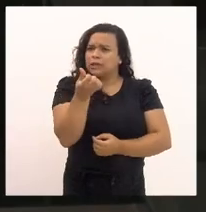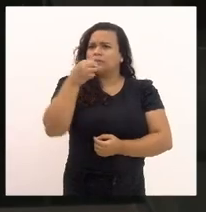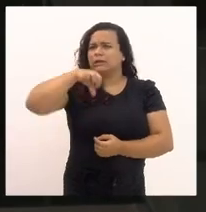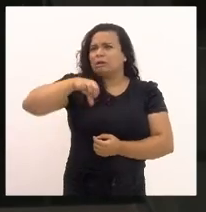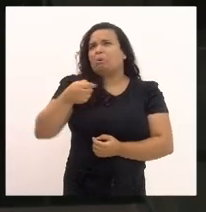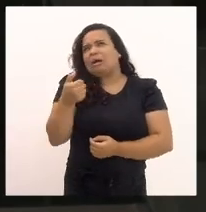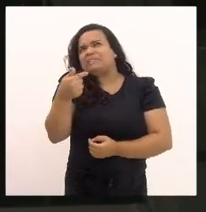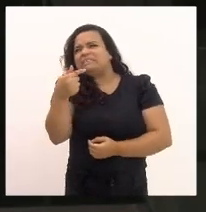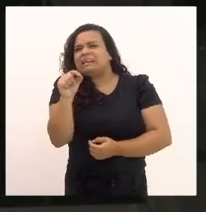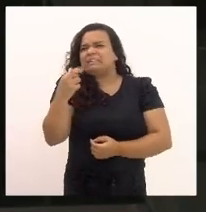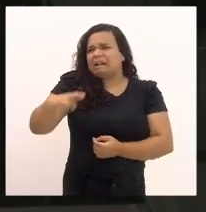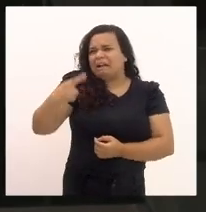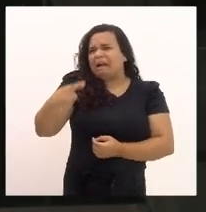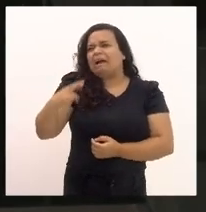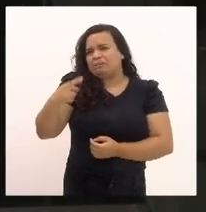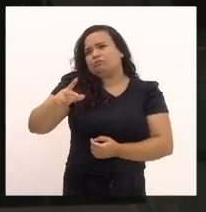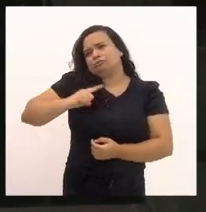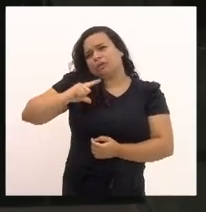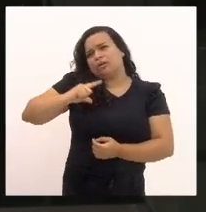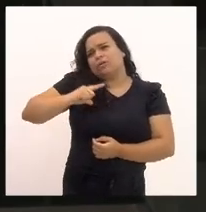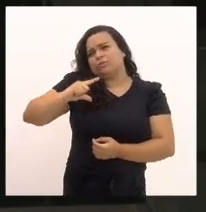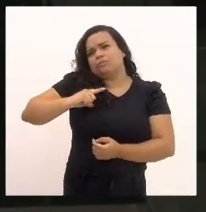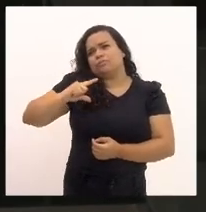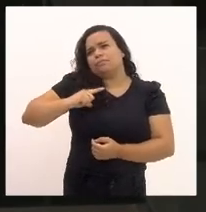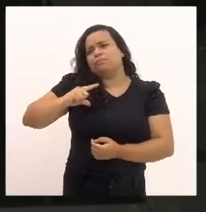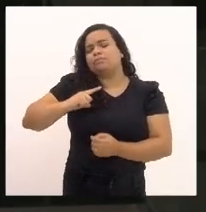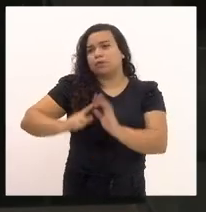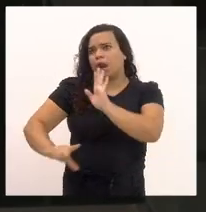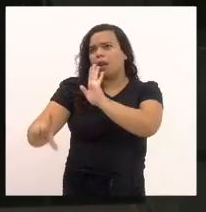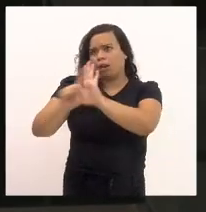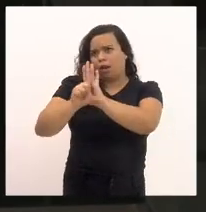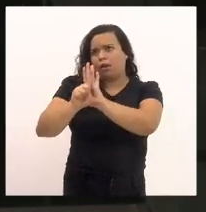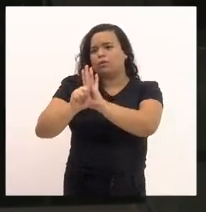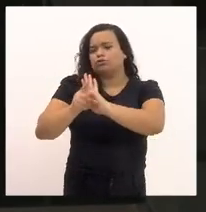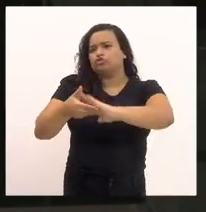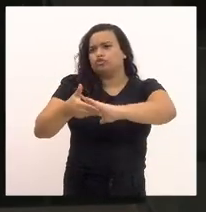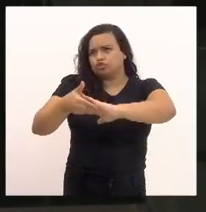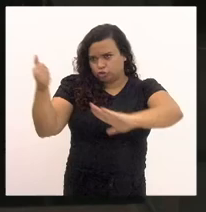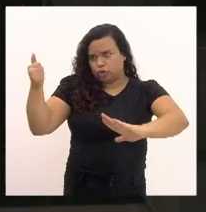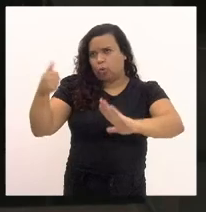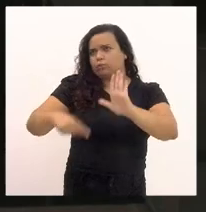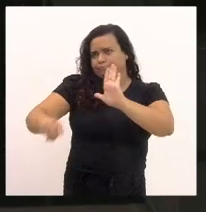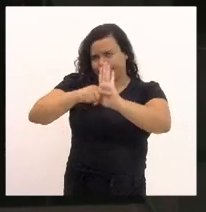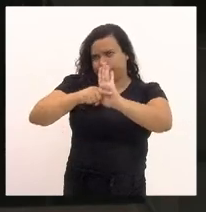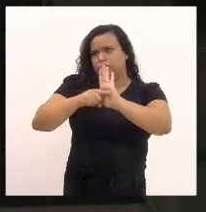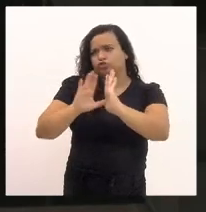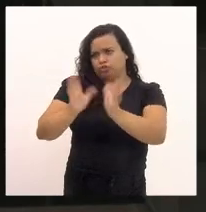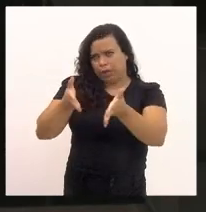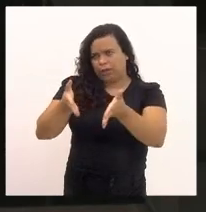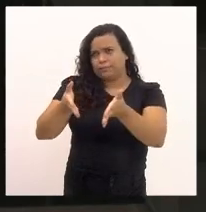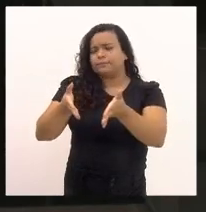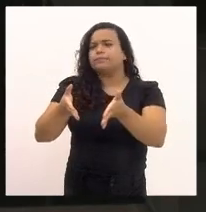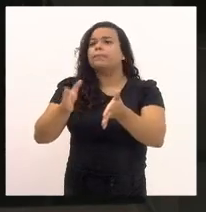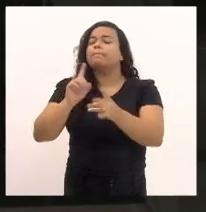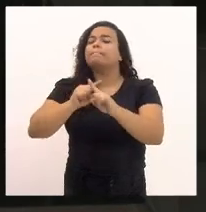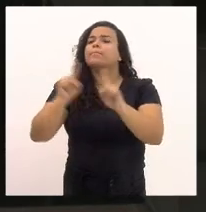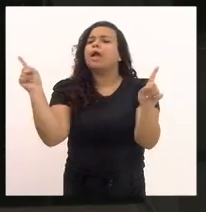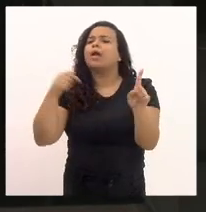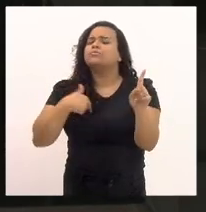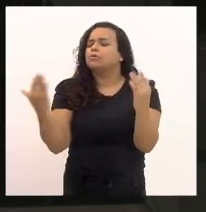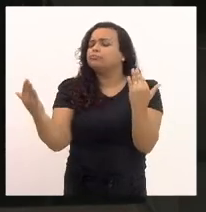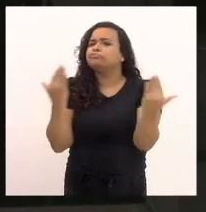R 70,00, que foi cortado pela lei, pela lei nova, eu quis aqui comparar